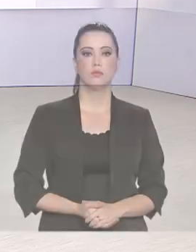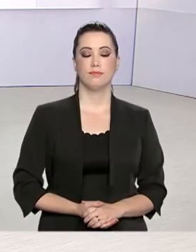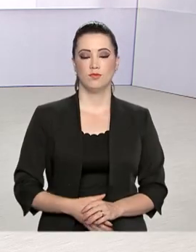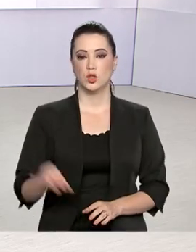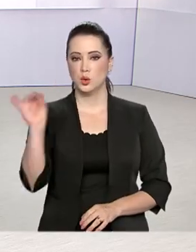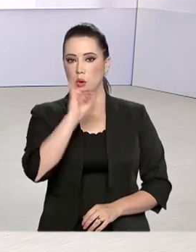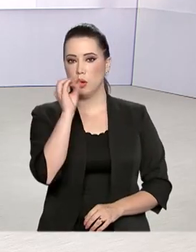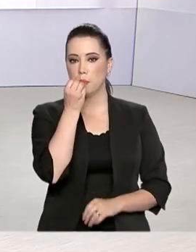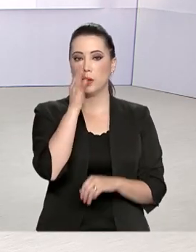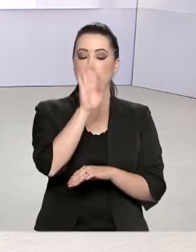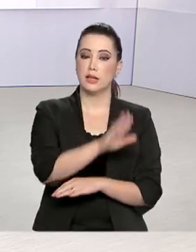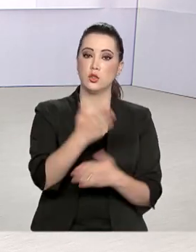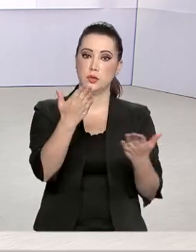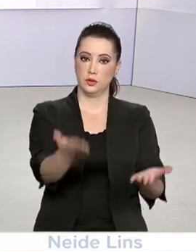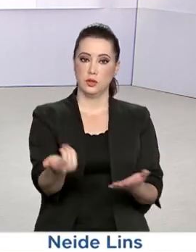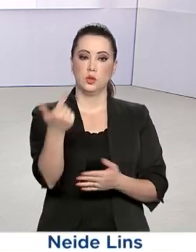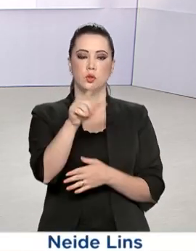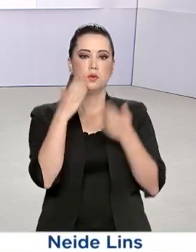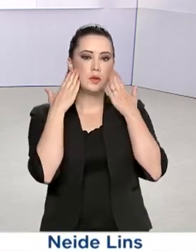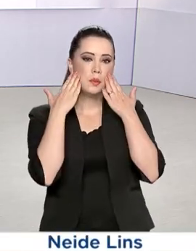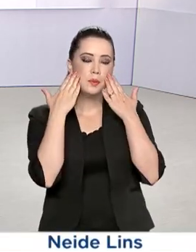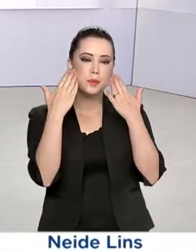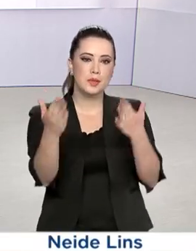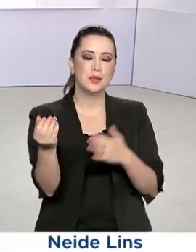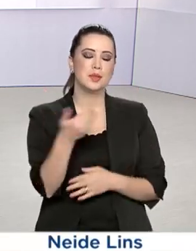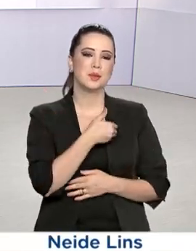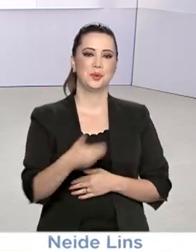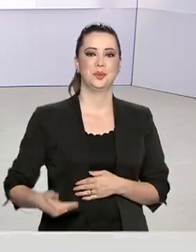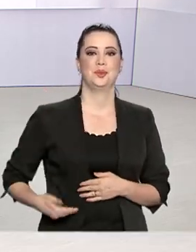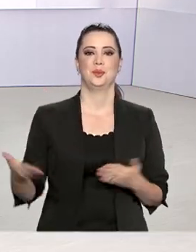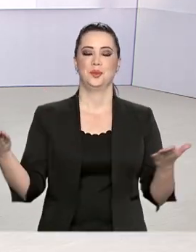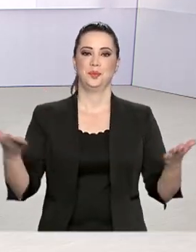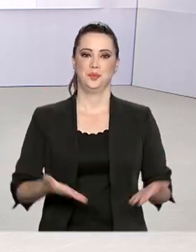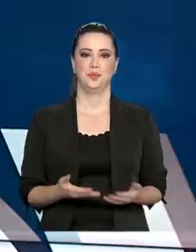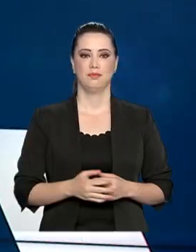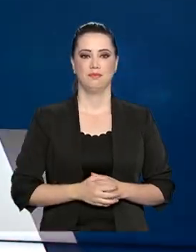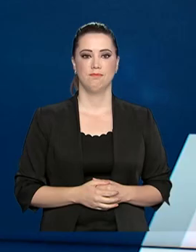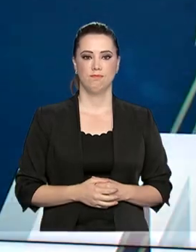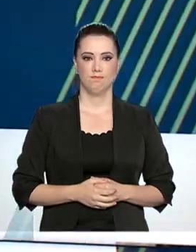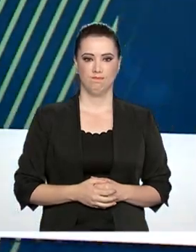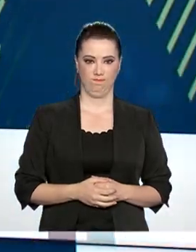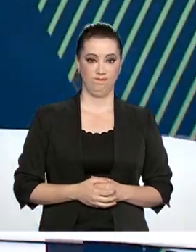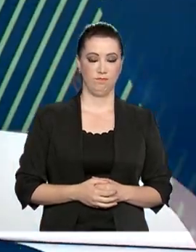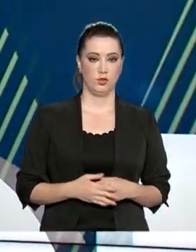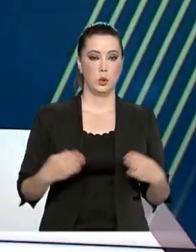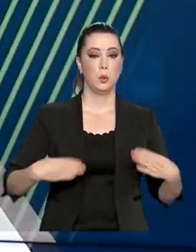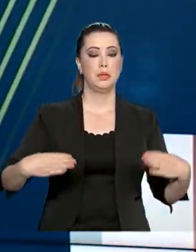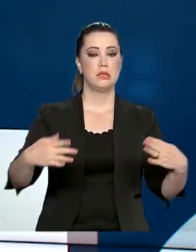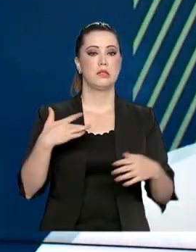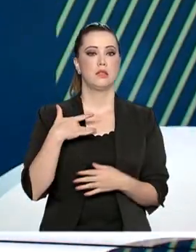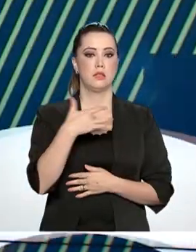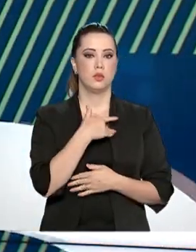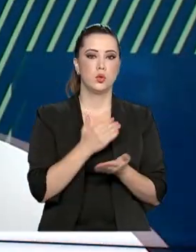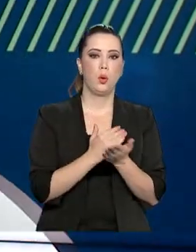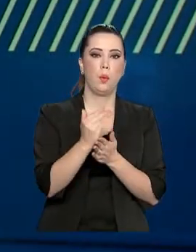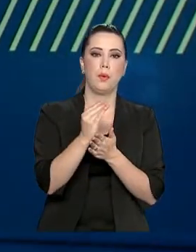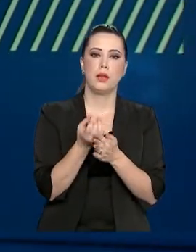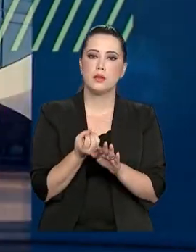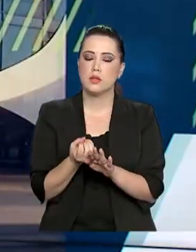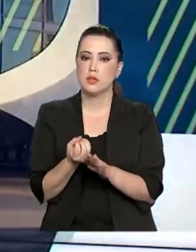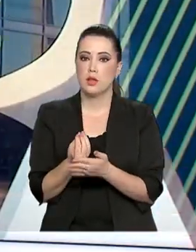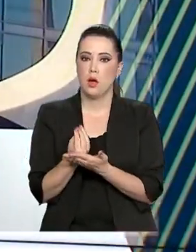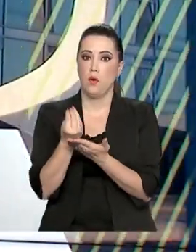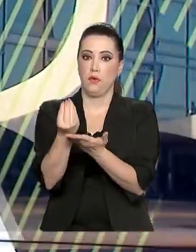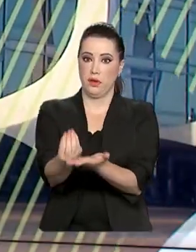Olá, boa tarde para você. Estamos de volta com mais uma edição do Governo Agora. O Ministério da Saúde começa a distribuir